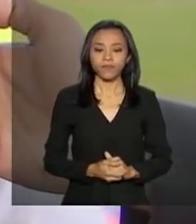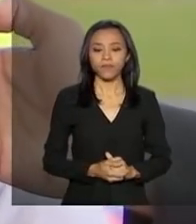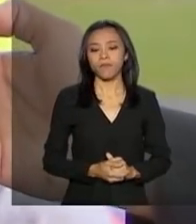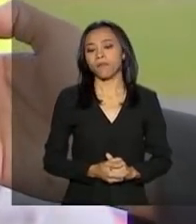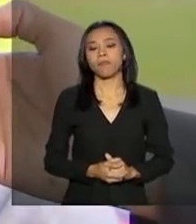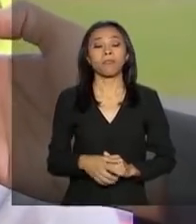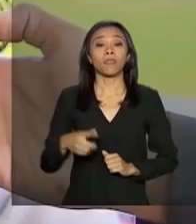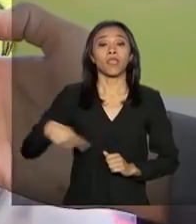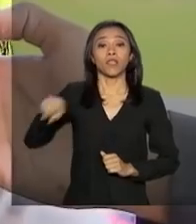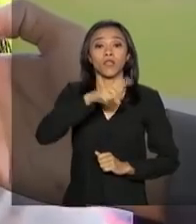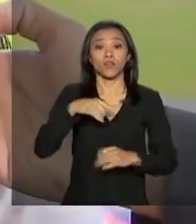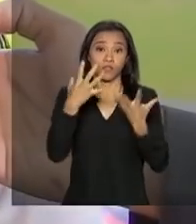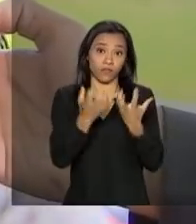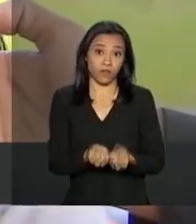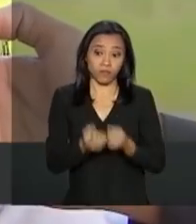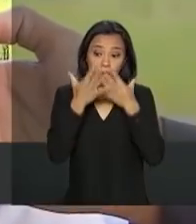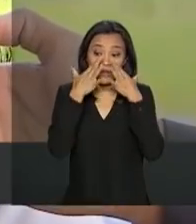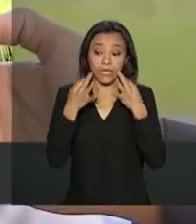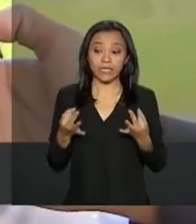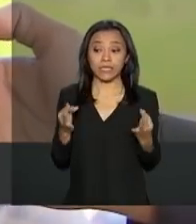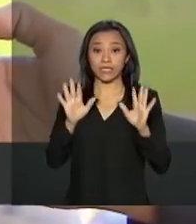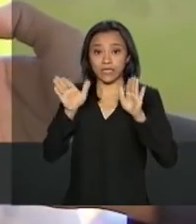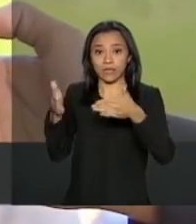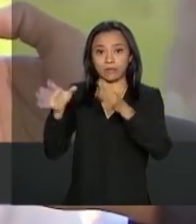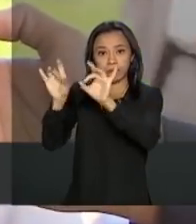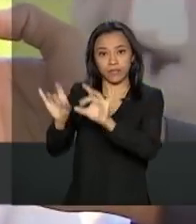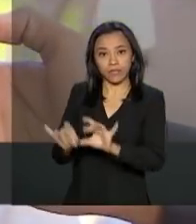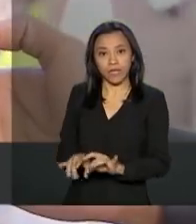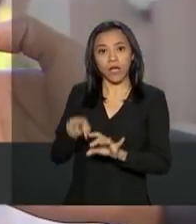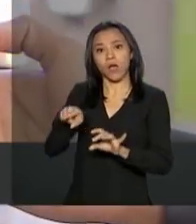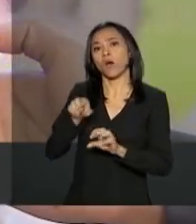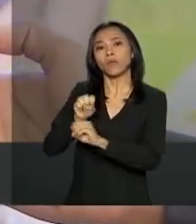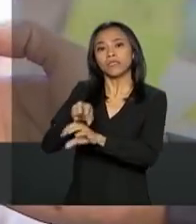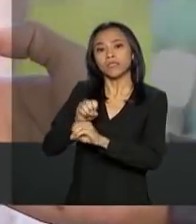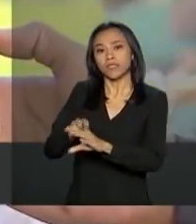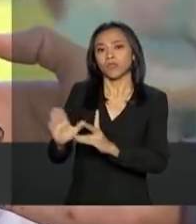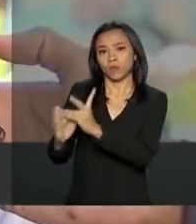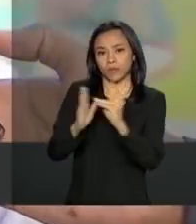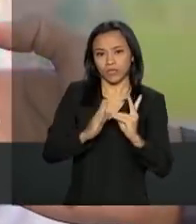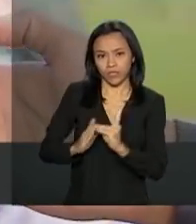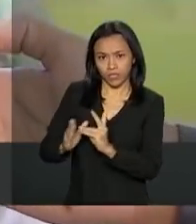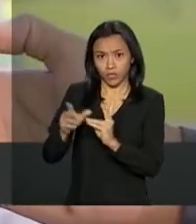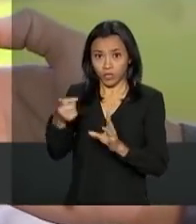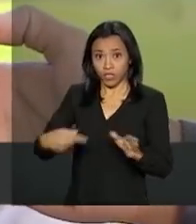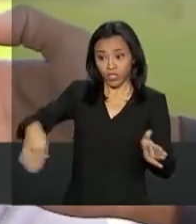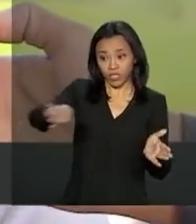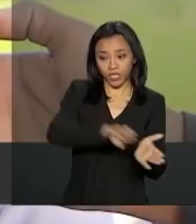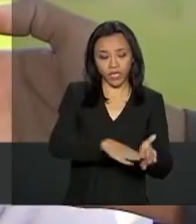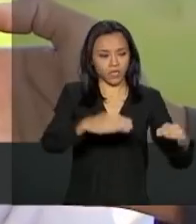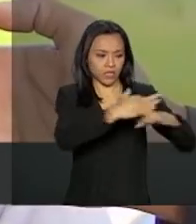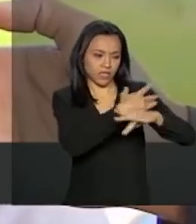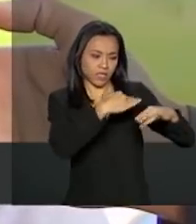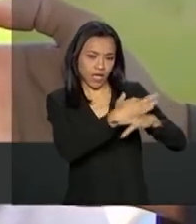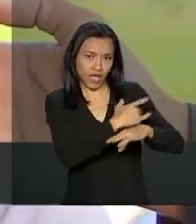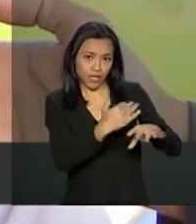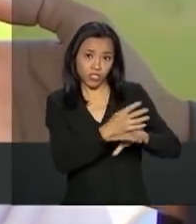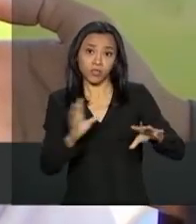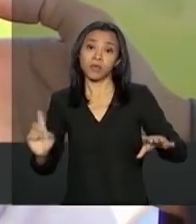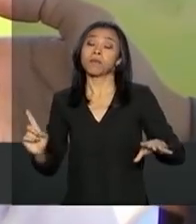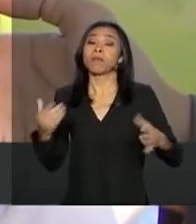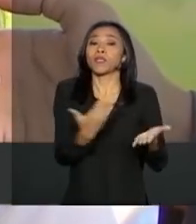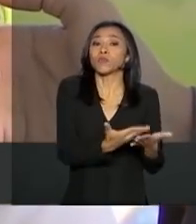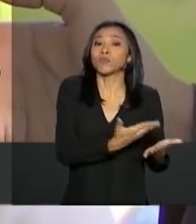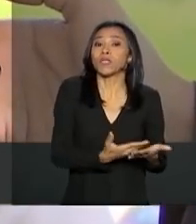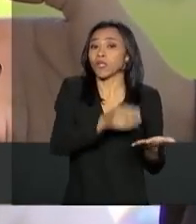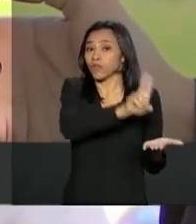Nós vamos dar uma atenção especial à educação indígena. As nossas jovens estão chegando nos grandes centros para fazer a universidade.